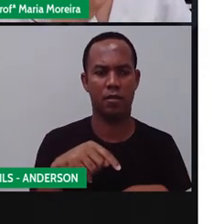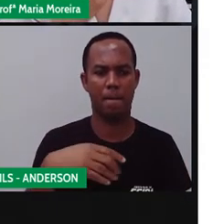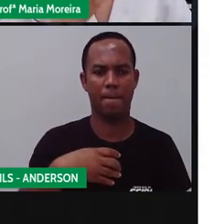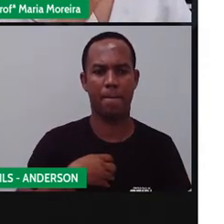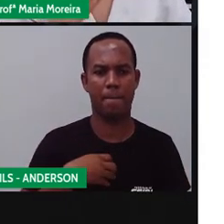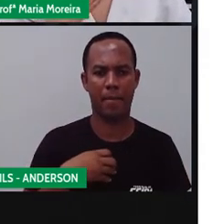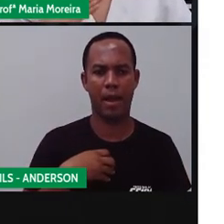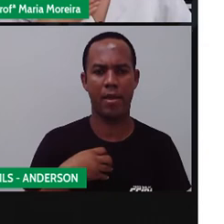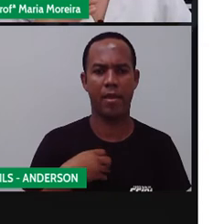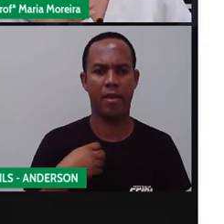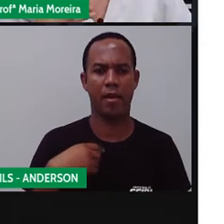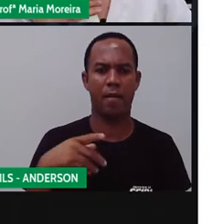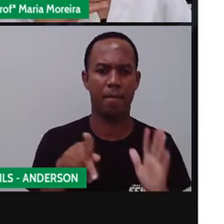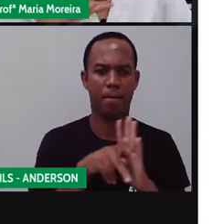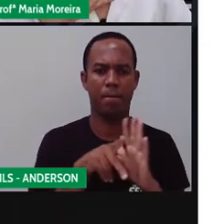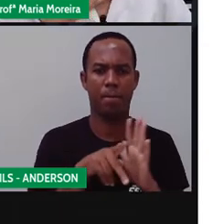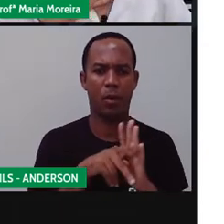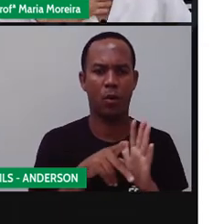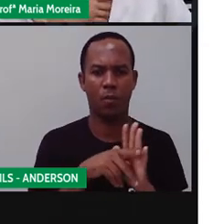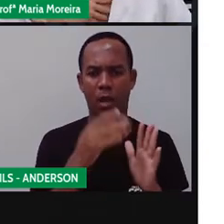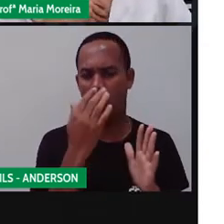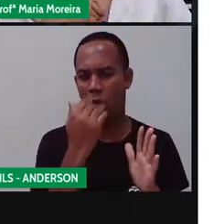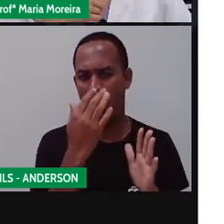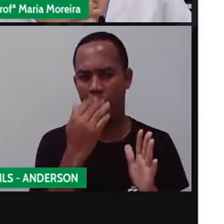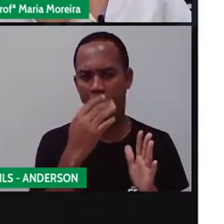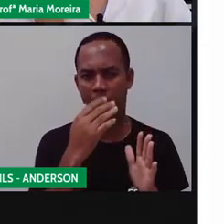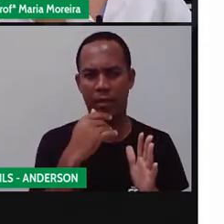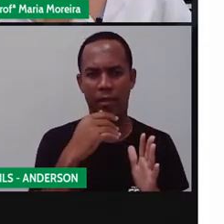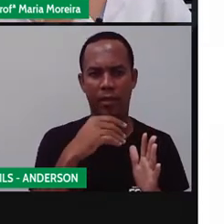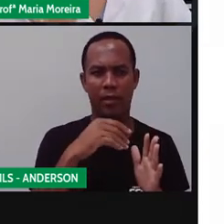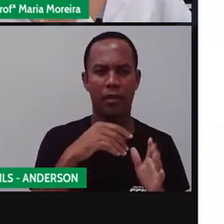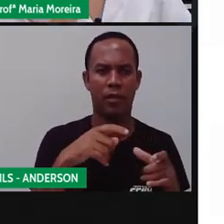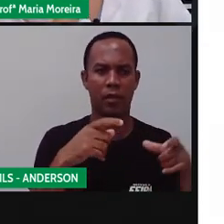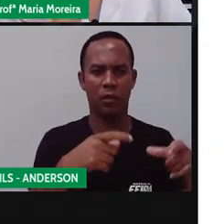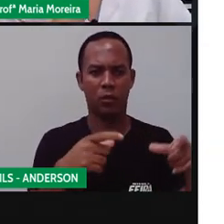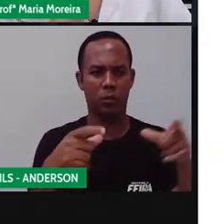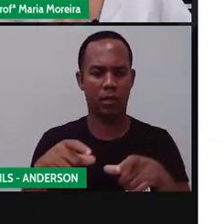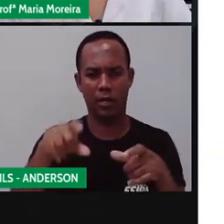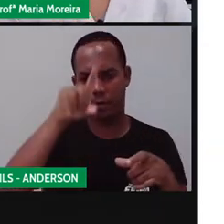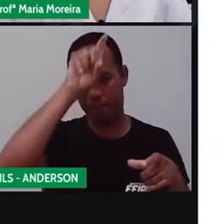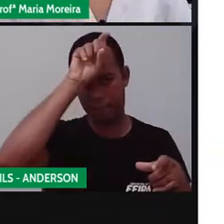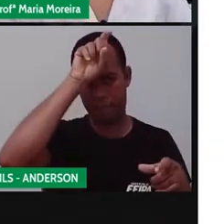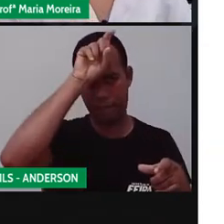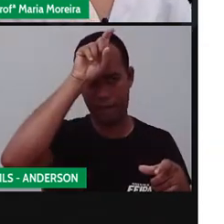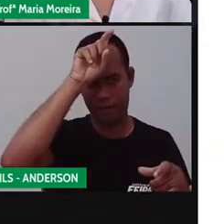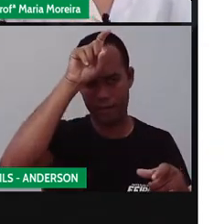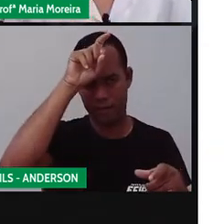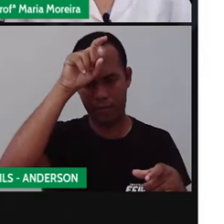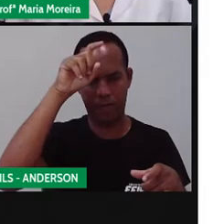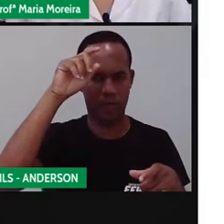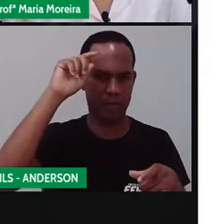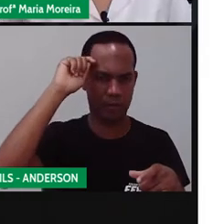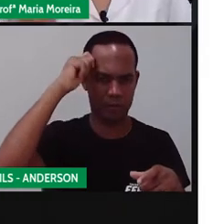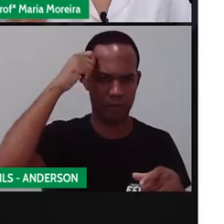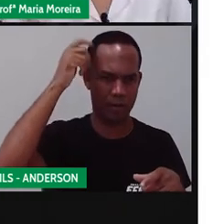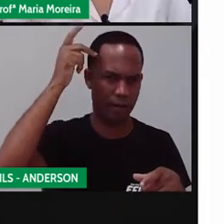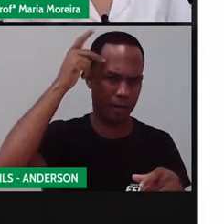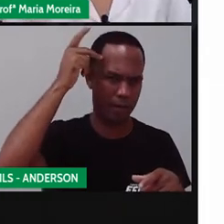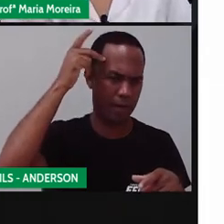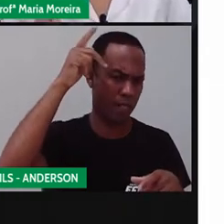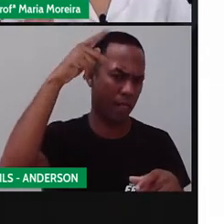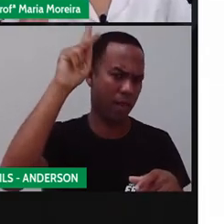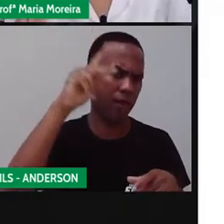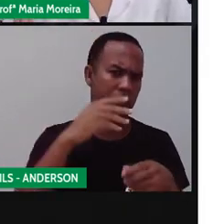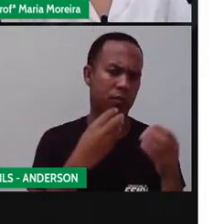diretíssima aí dos egípcios, né? E de outros países da África também. Bom, e a